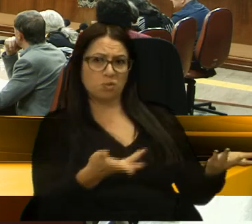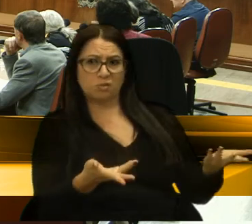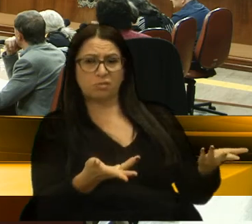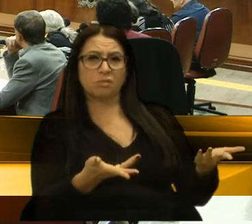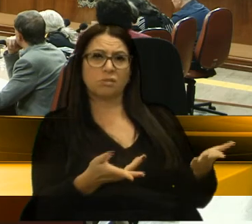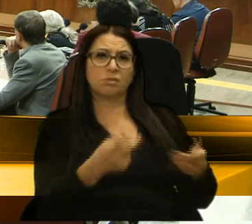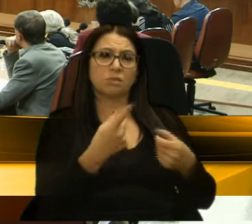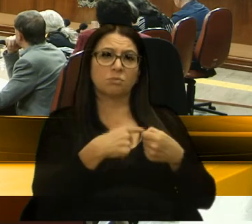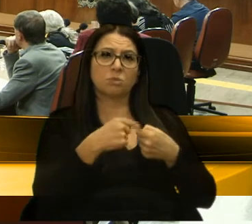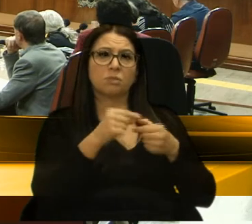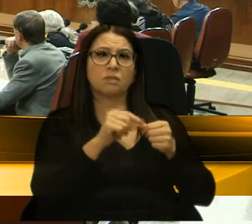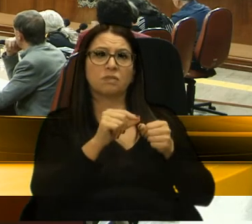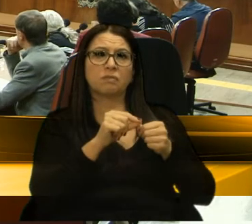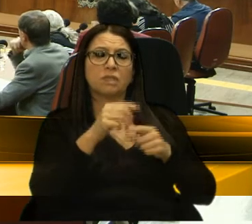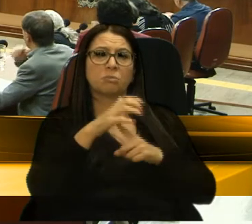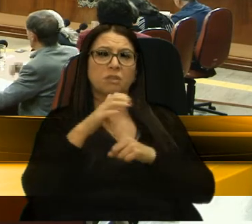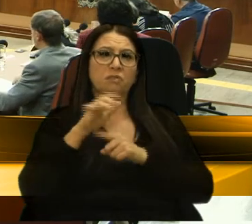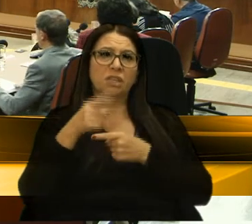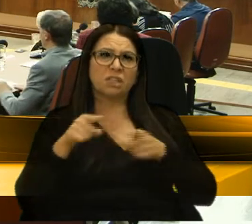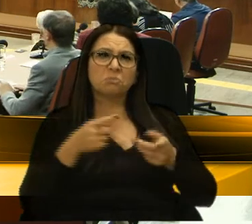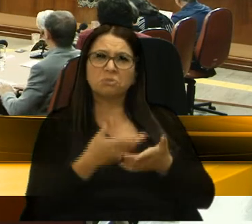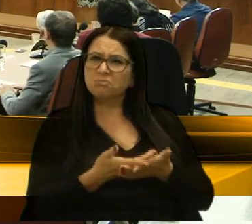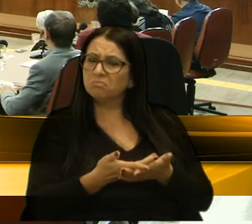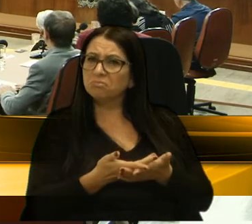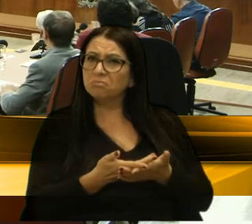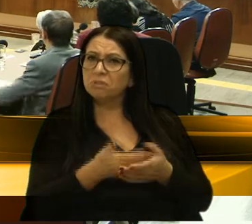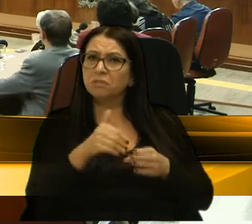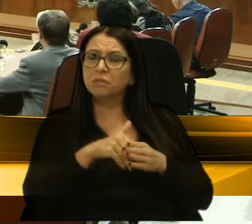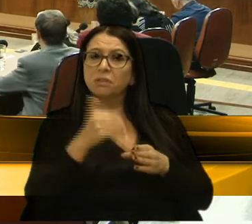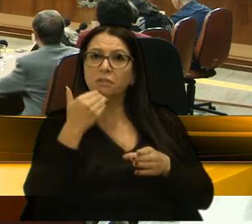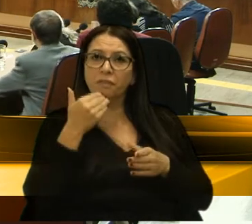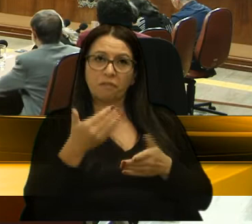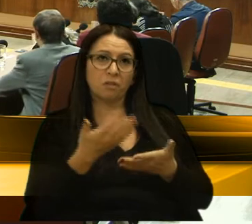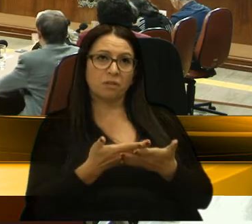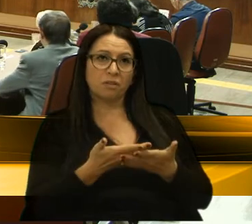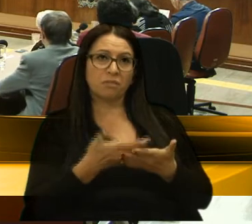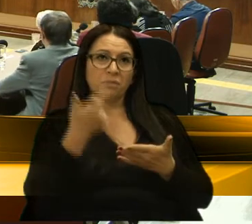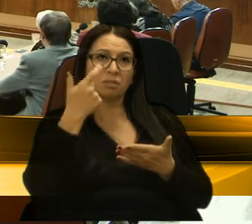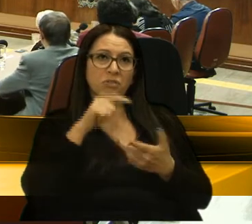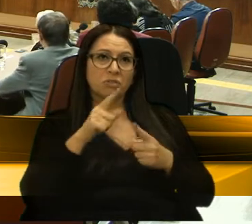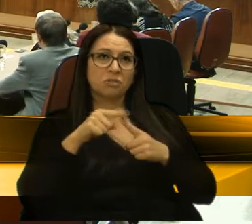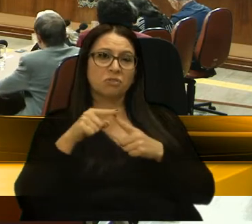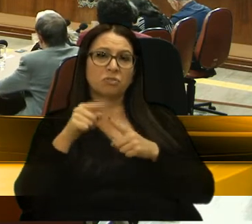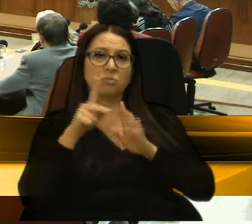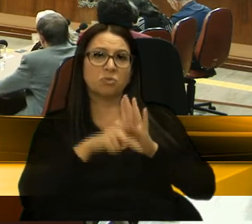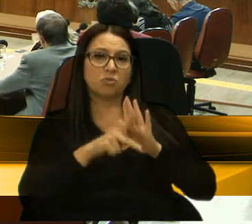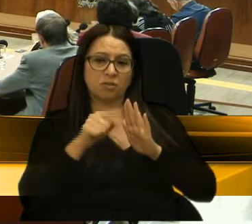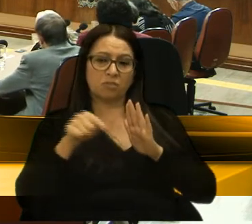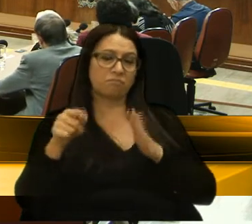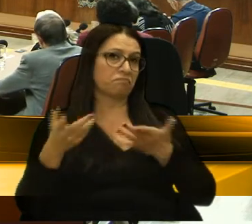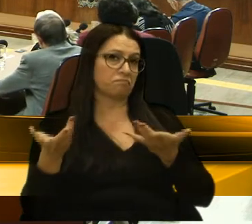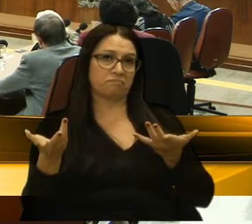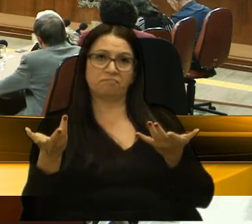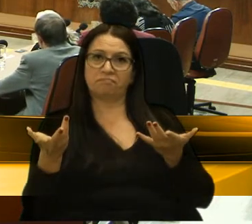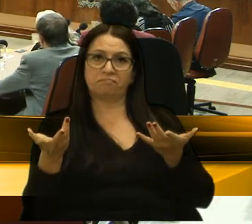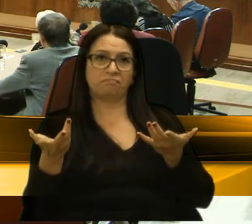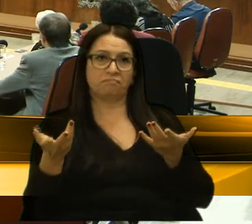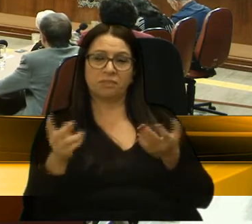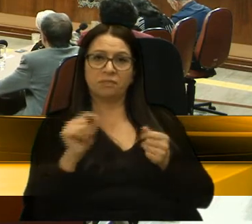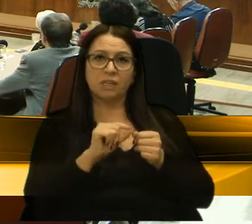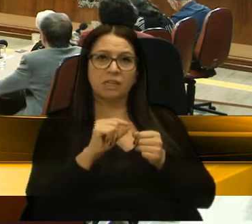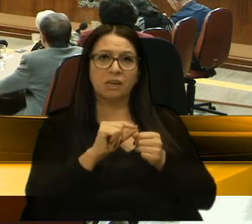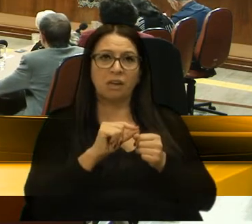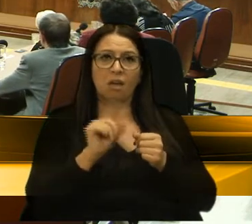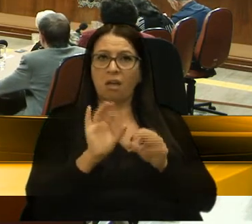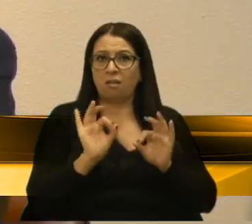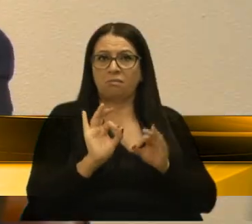O município é fazer uma feira de música. Eu vou votar a favor, mas acho que esse tipo de projeto tramitando aqui, ele não vai do nada a lugar